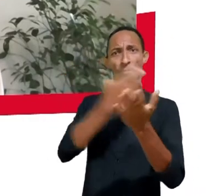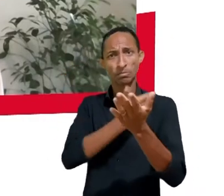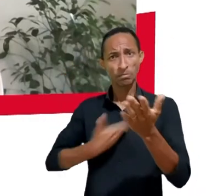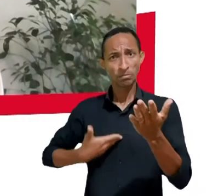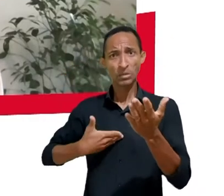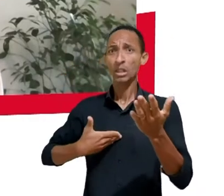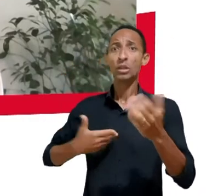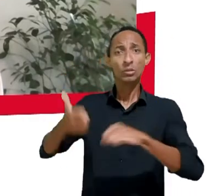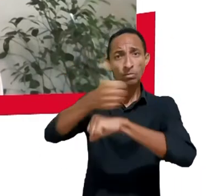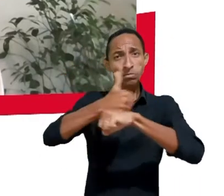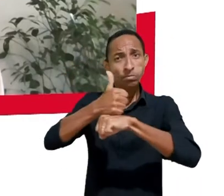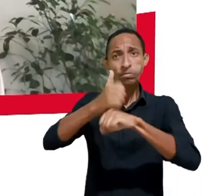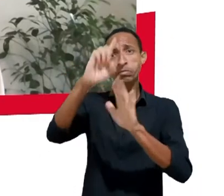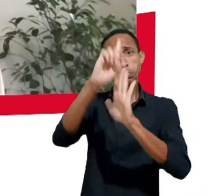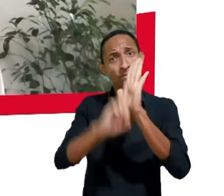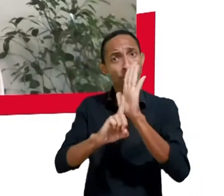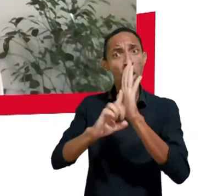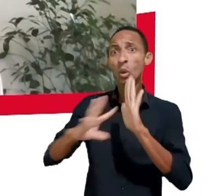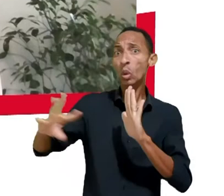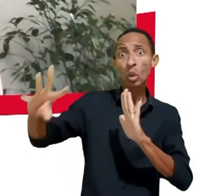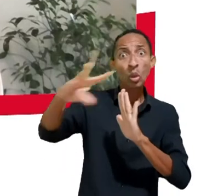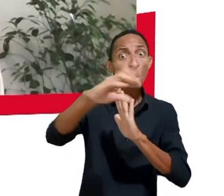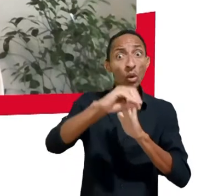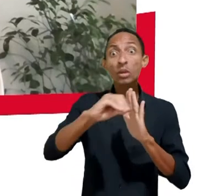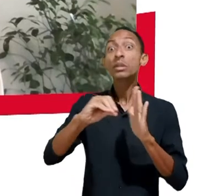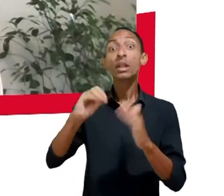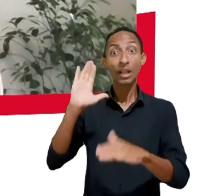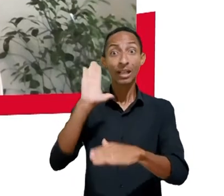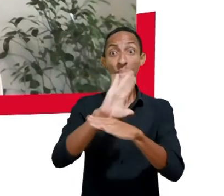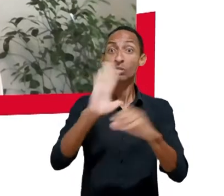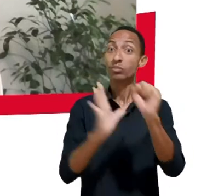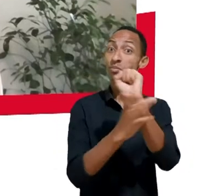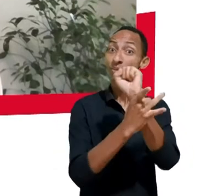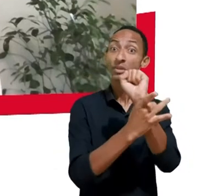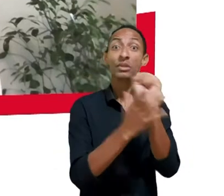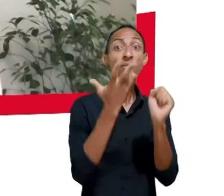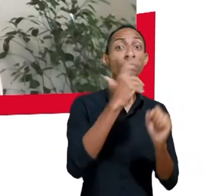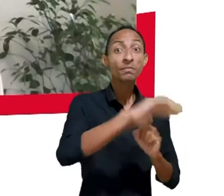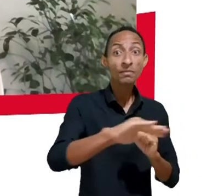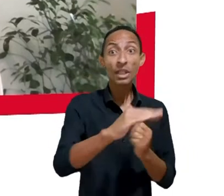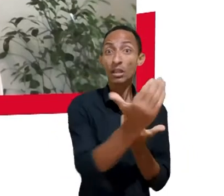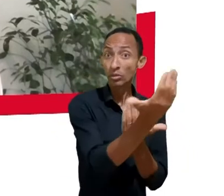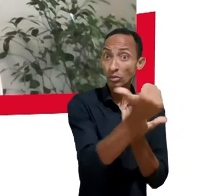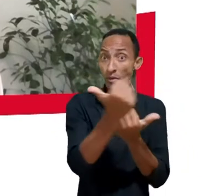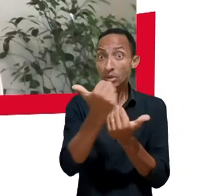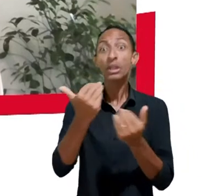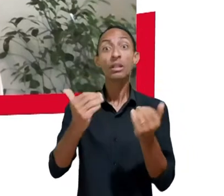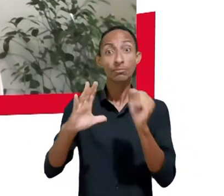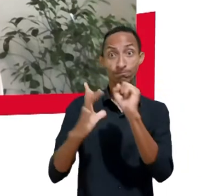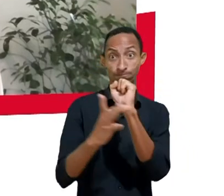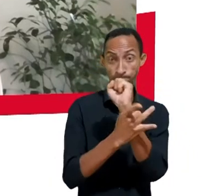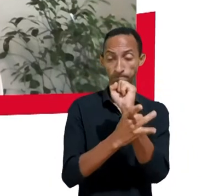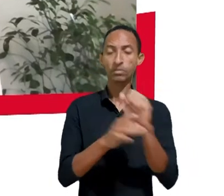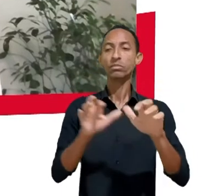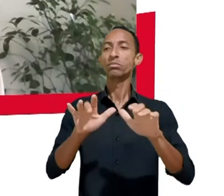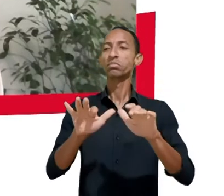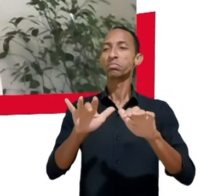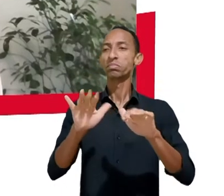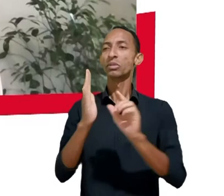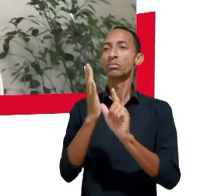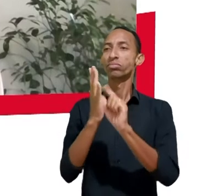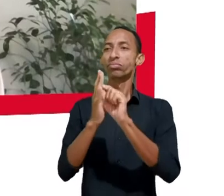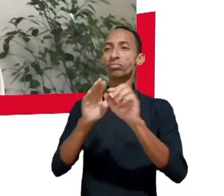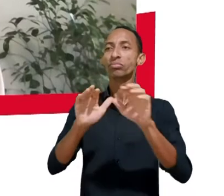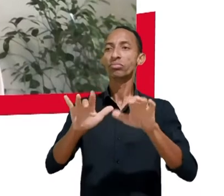podem garantir o direito de crianças e adolescentes de usufruir com segurança o ambiente digital, especialmente em relação à tutela de sua